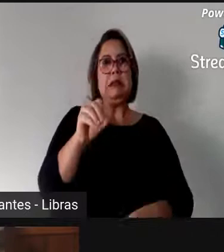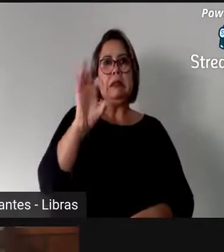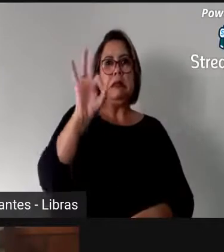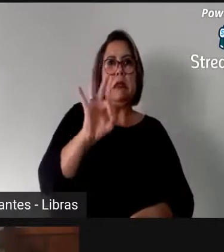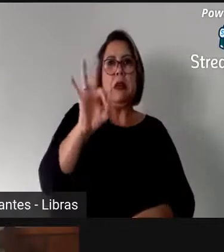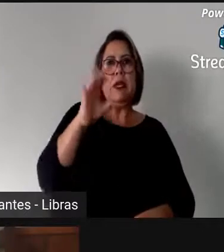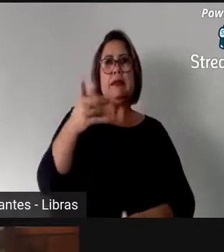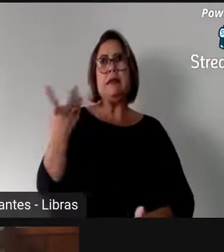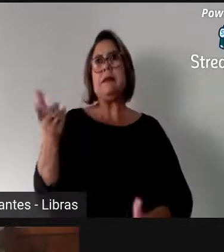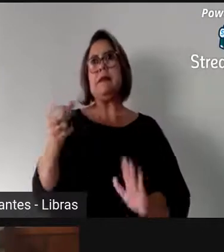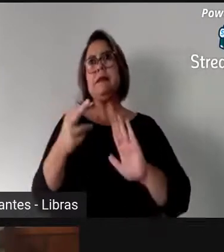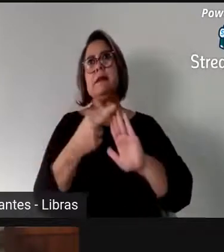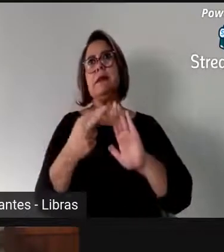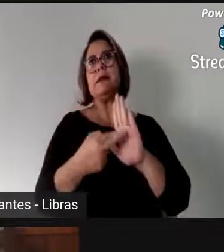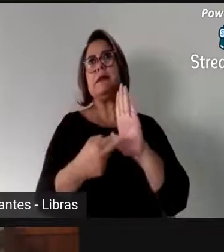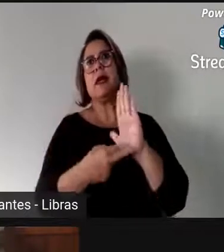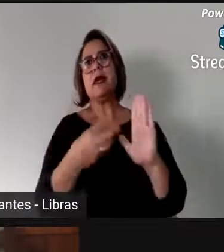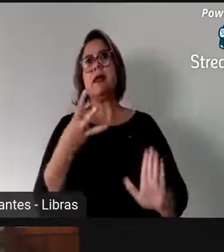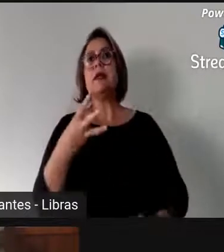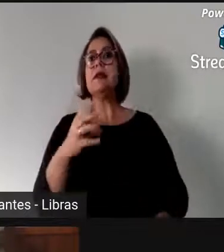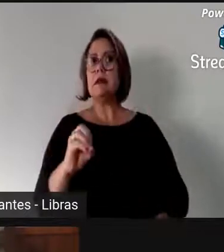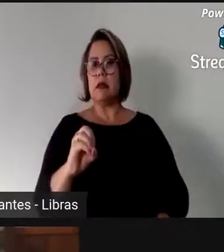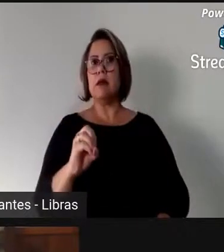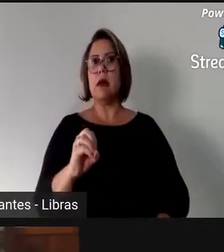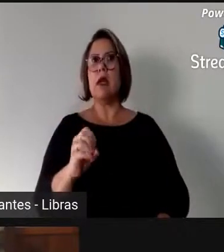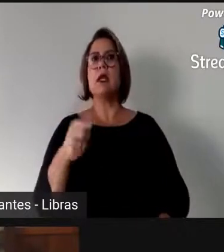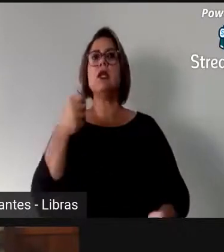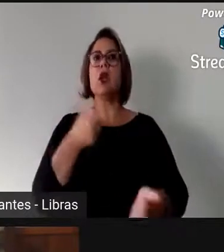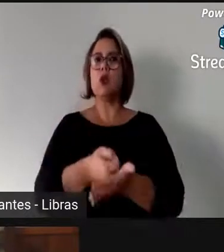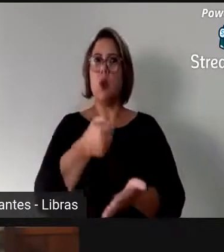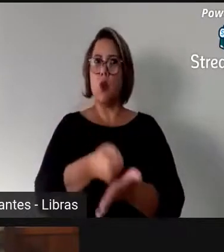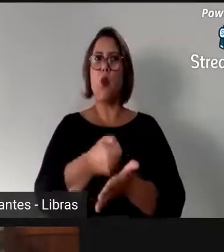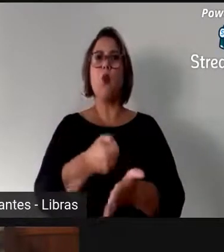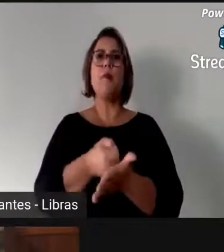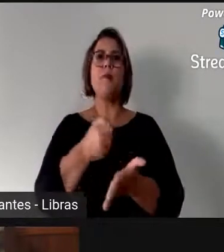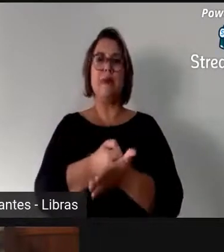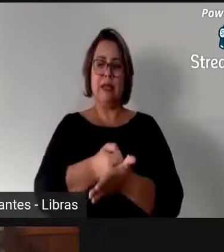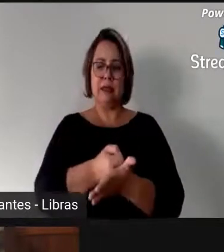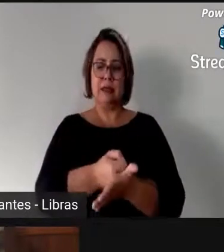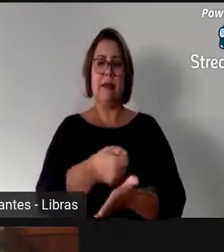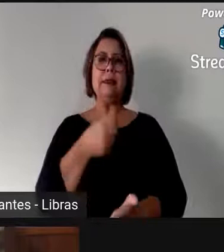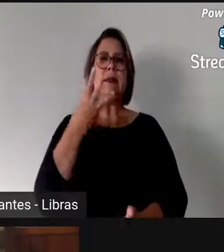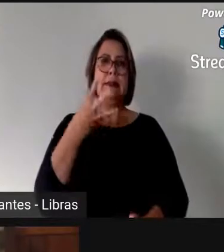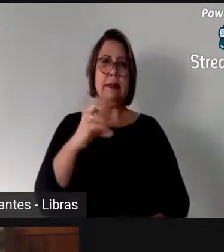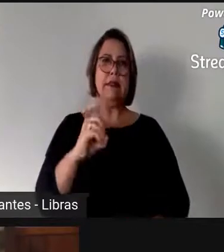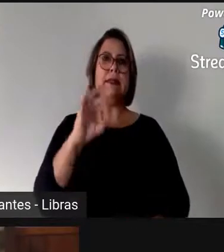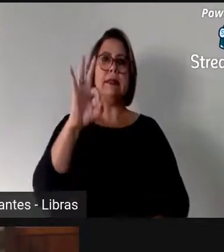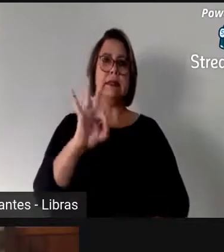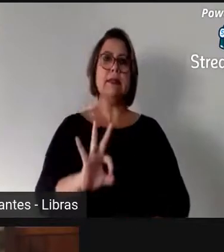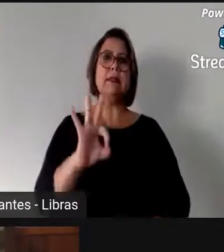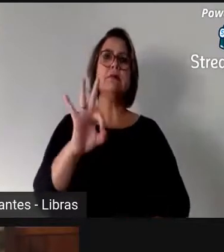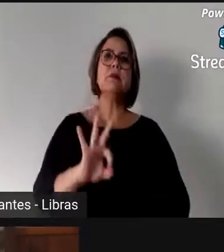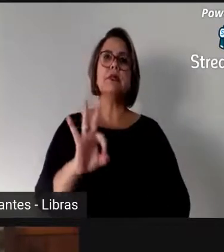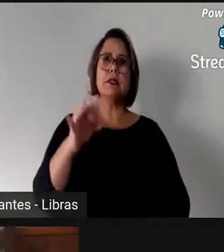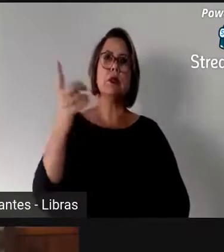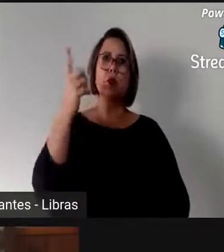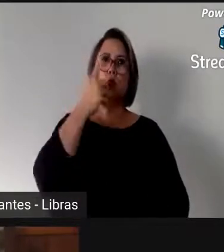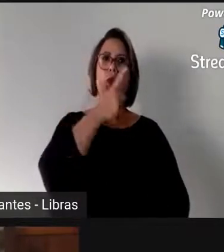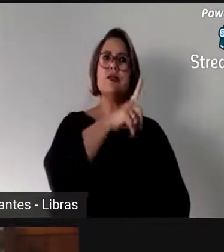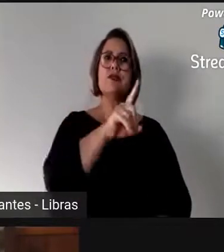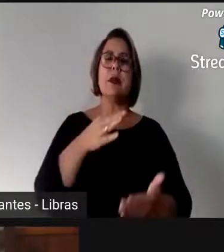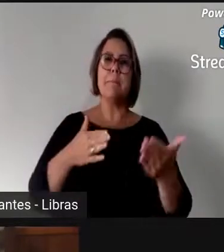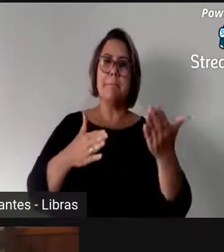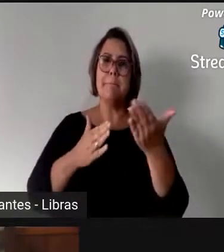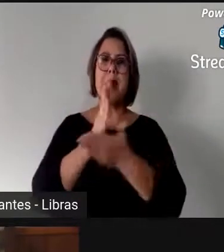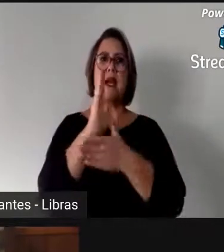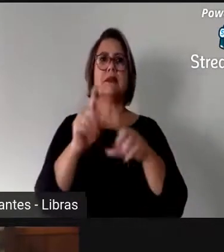uma regra de 30, então, que façamos a regra ser cumprida para que, pelo menos, esses 30% venha para